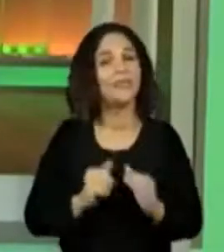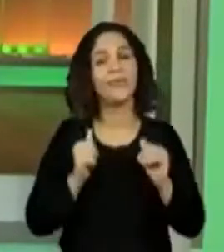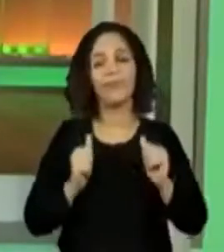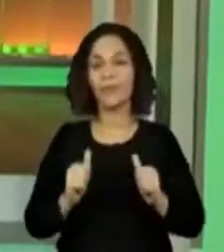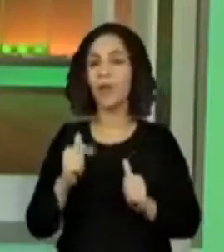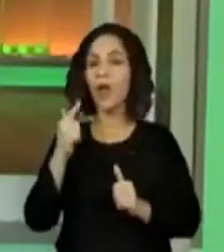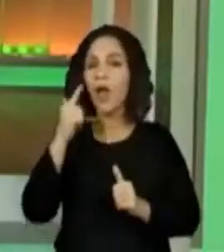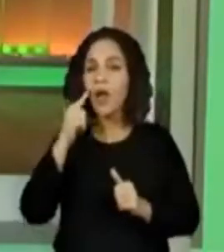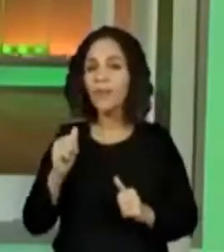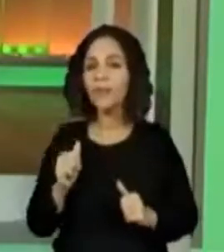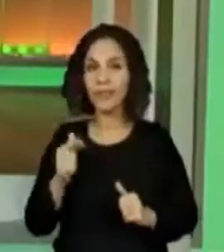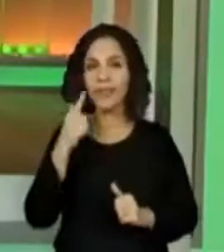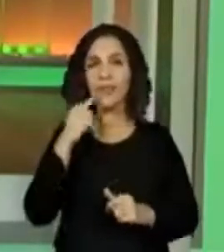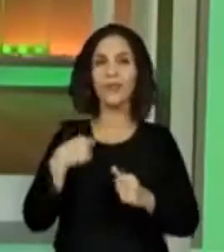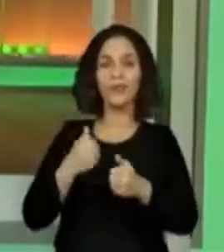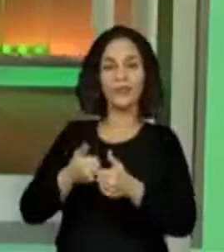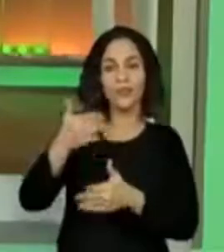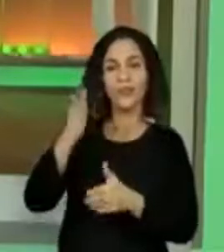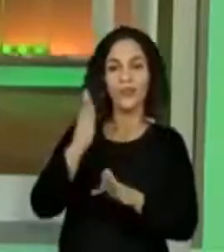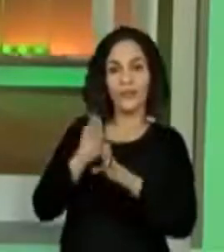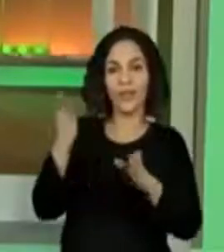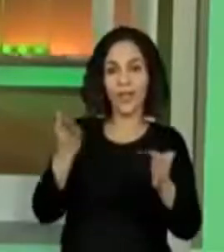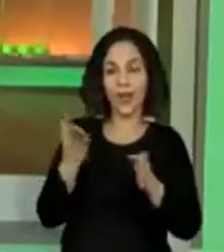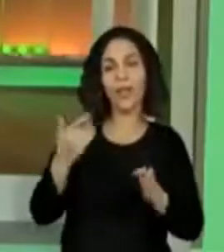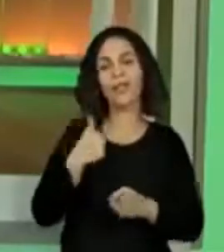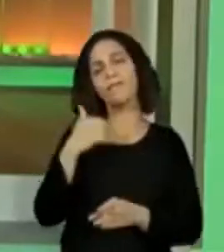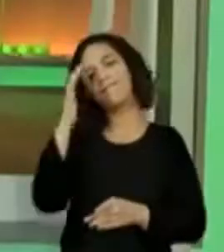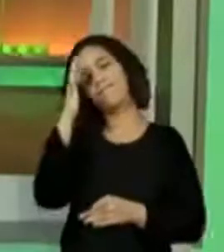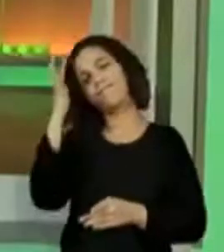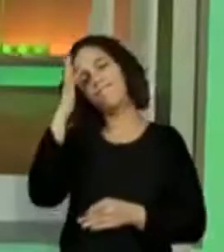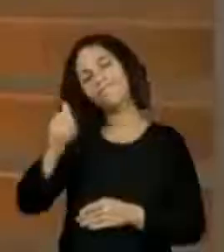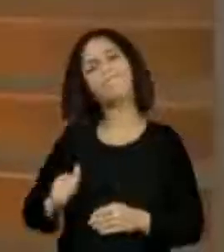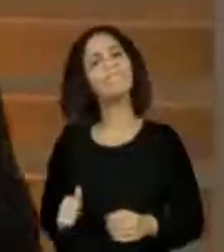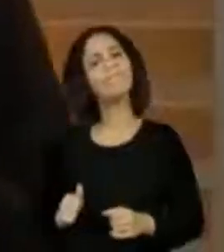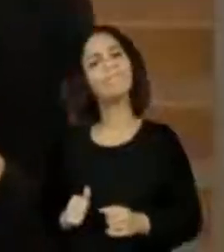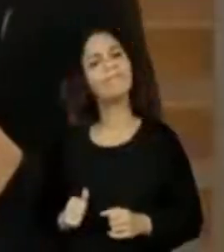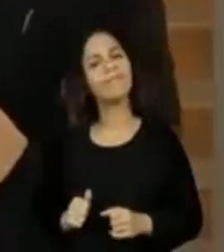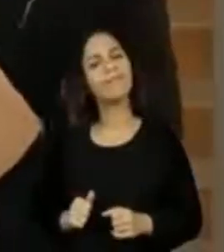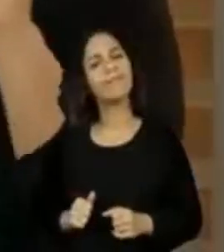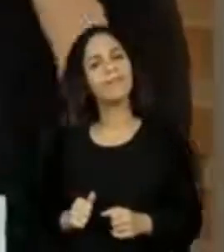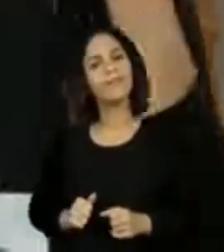tenho dois minutos. Descobri agora. E aí, fiquei pensando aqui com vocês, ó.